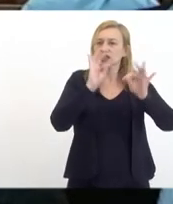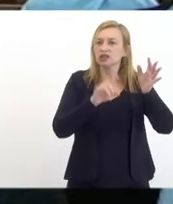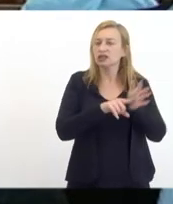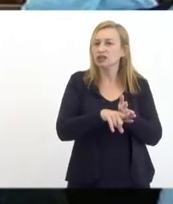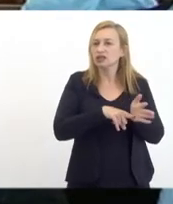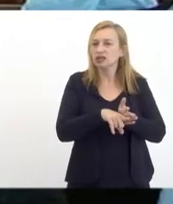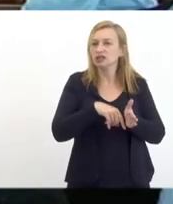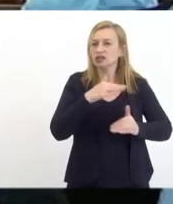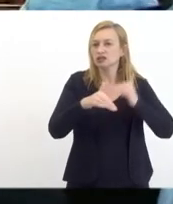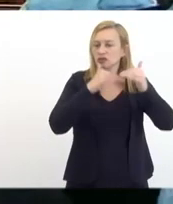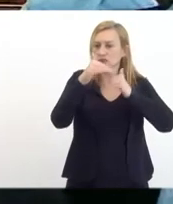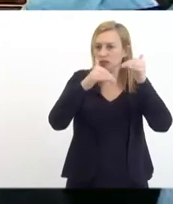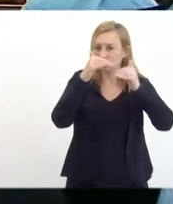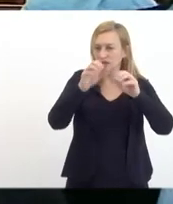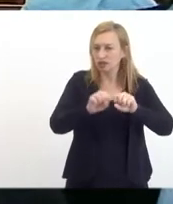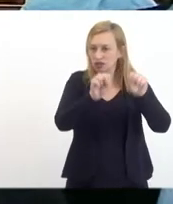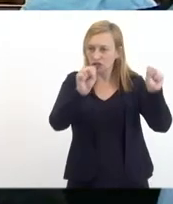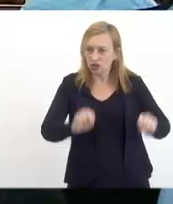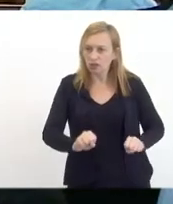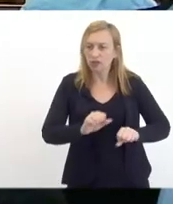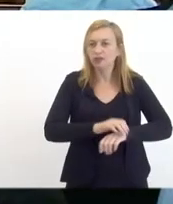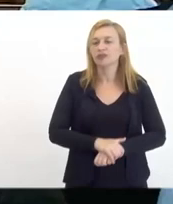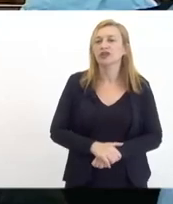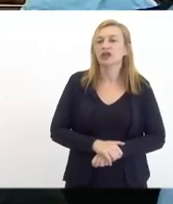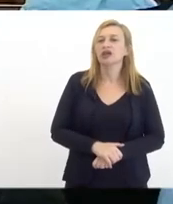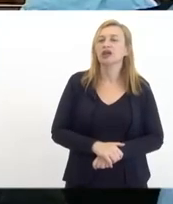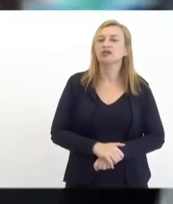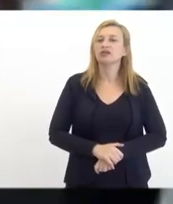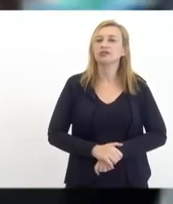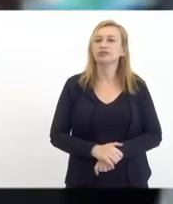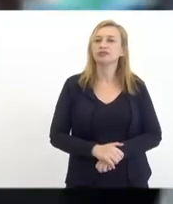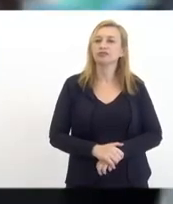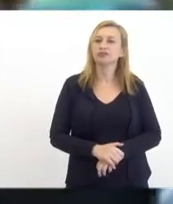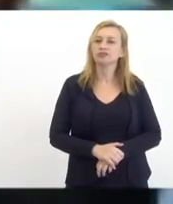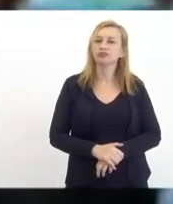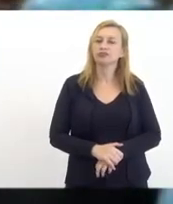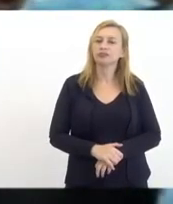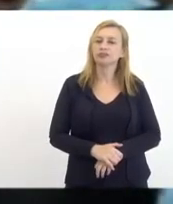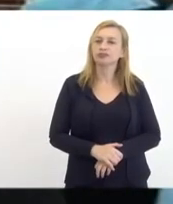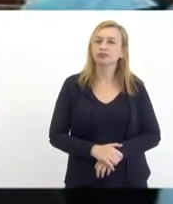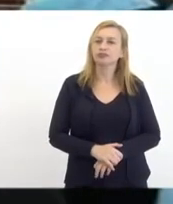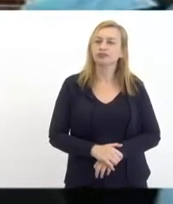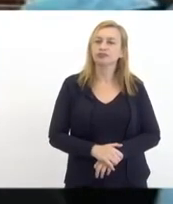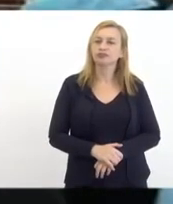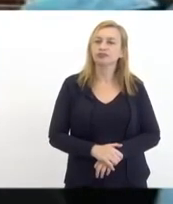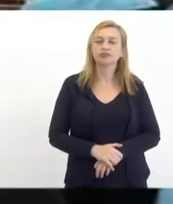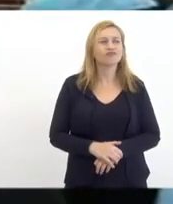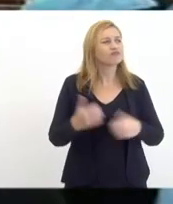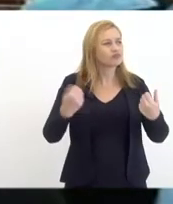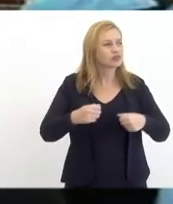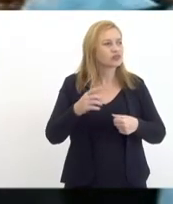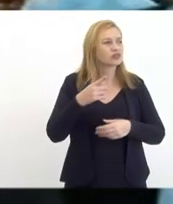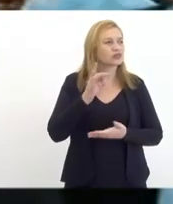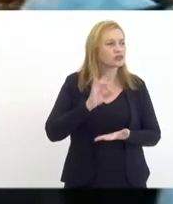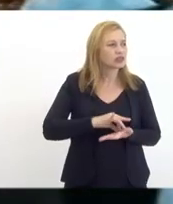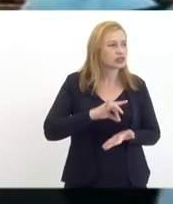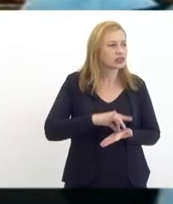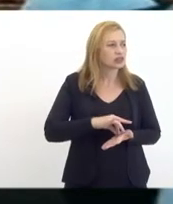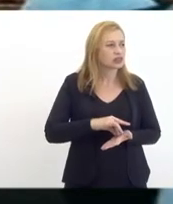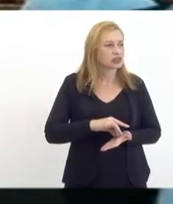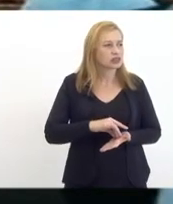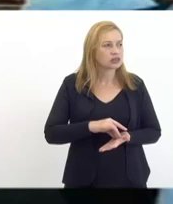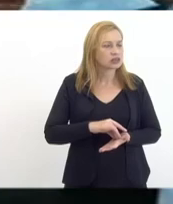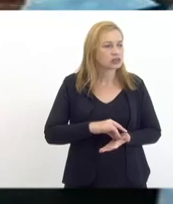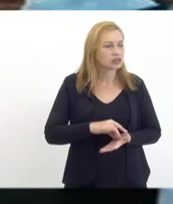de sistemas análise e desenvolvimento de sistemas eu preciso realmente sair